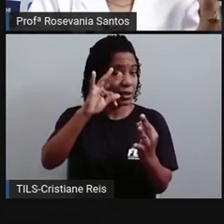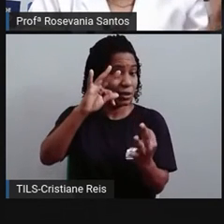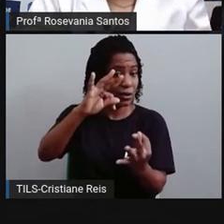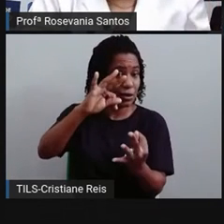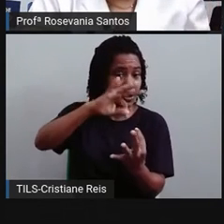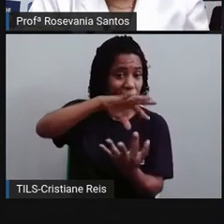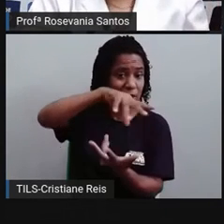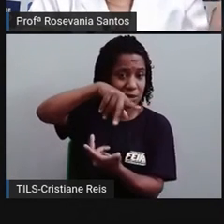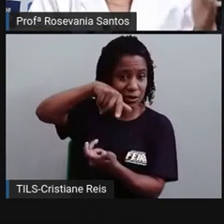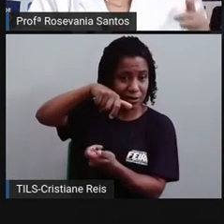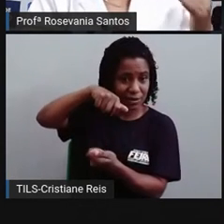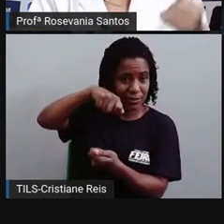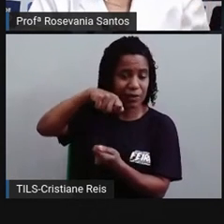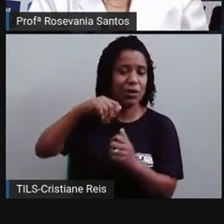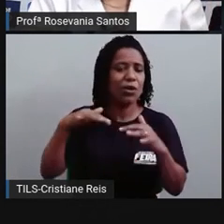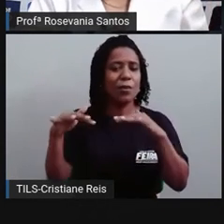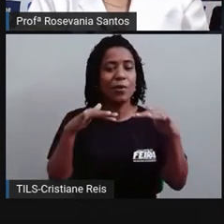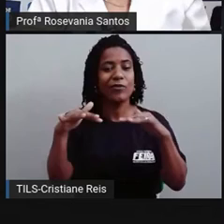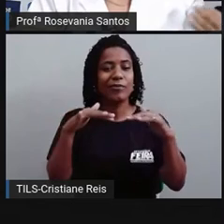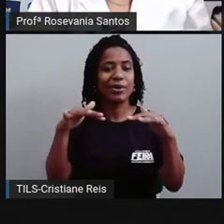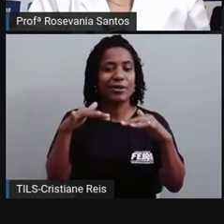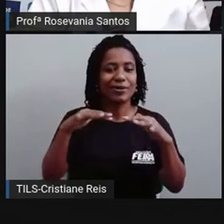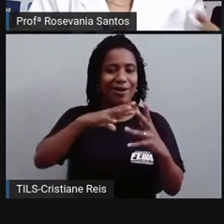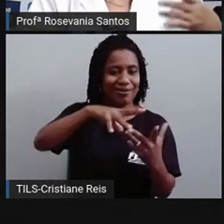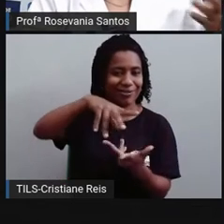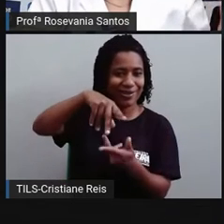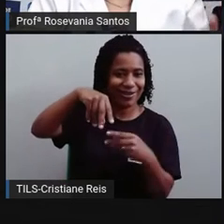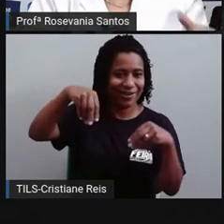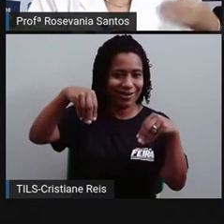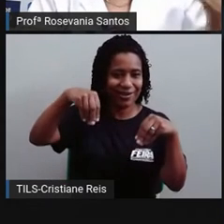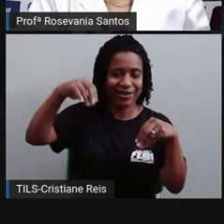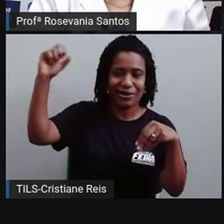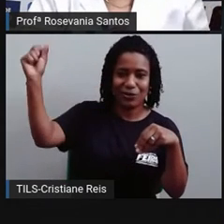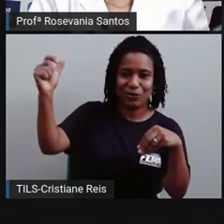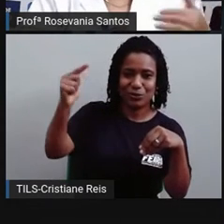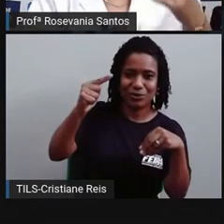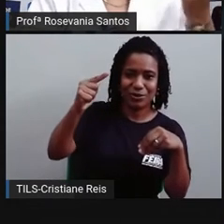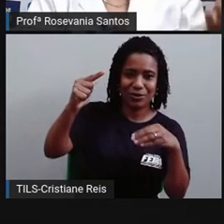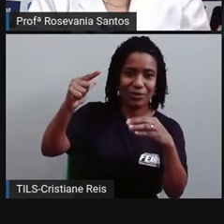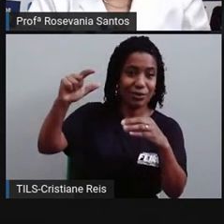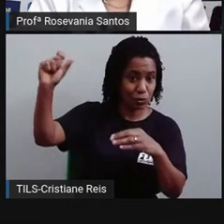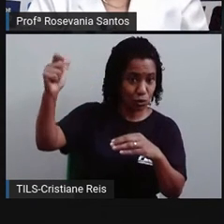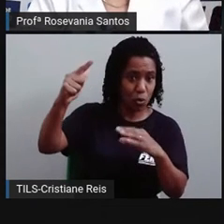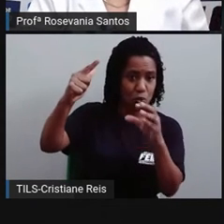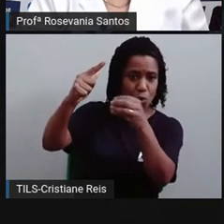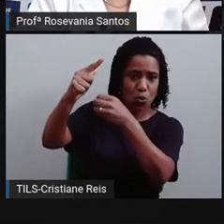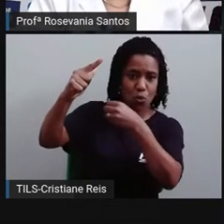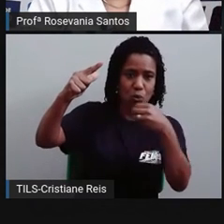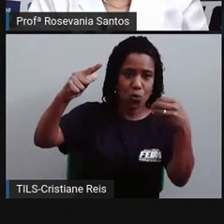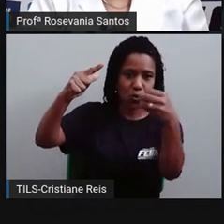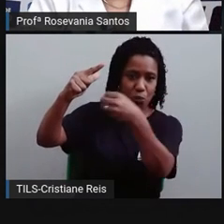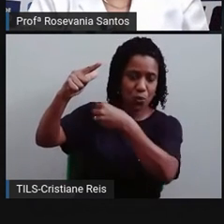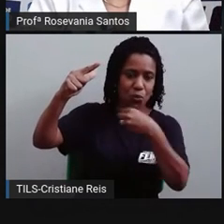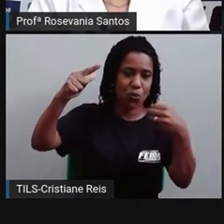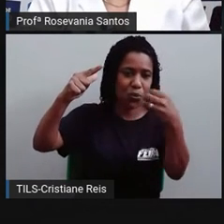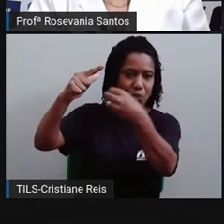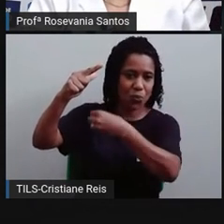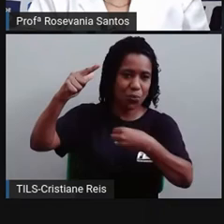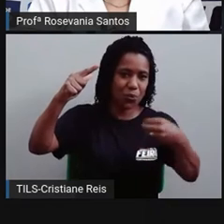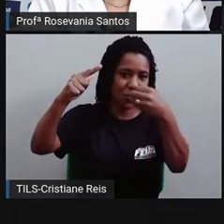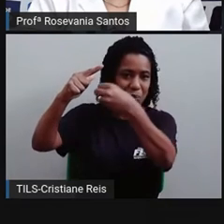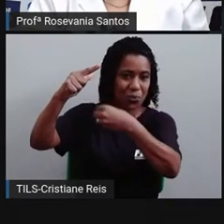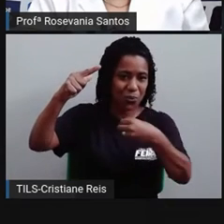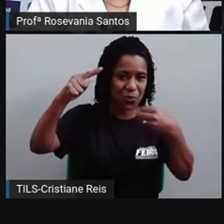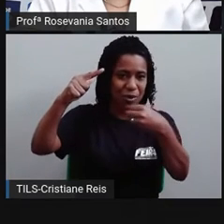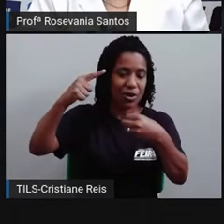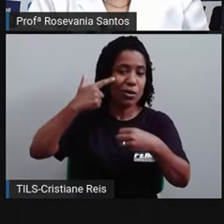Terra realiza em torno do Sol e assim percorrendo em uma órbita elíptica, que é esse aqui, né? Olha,